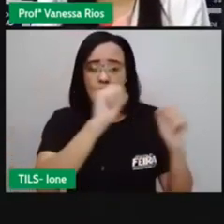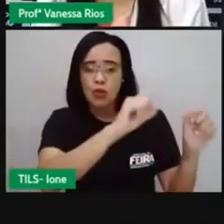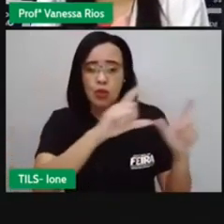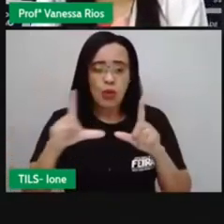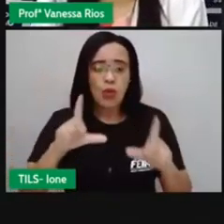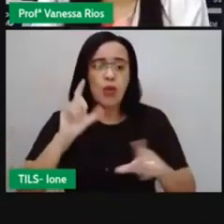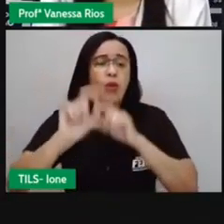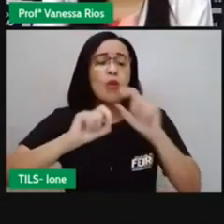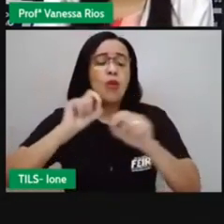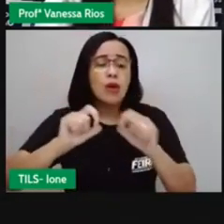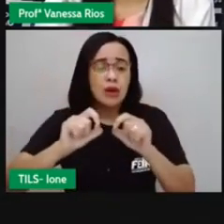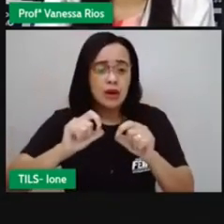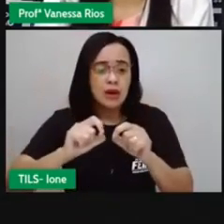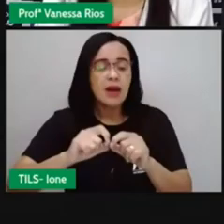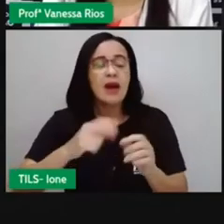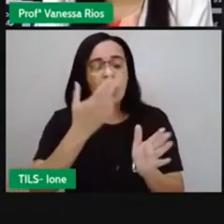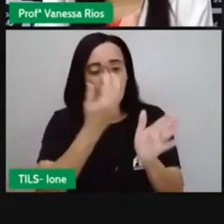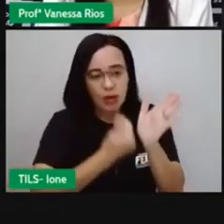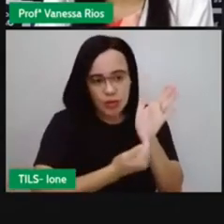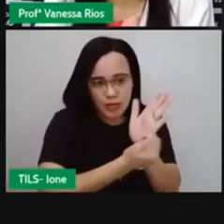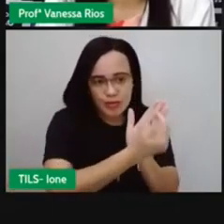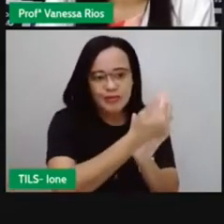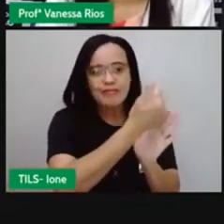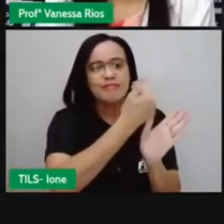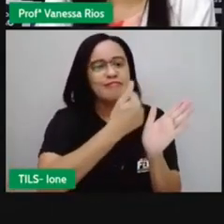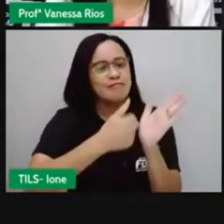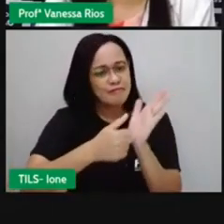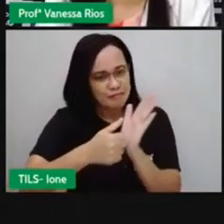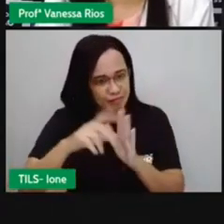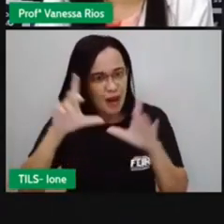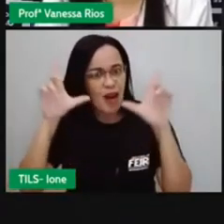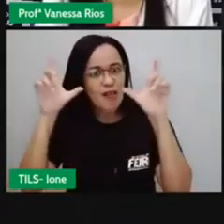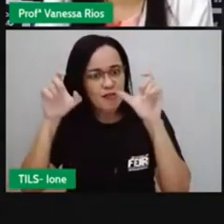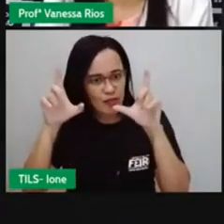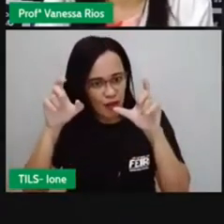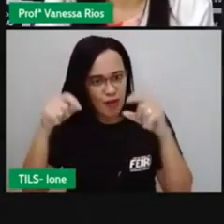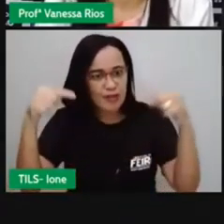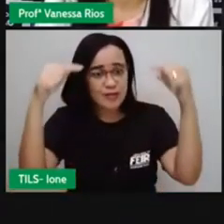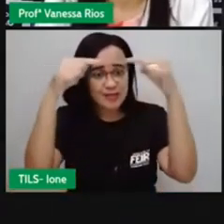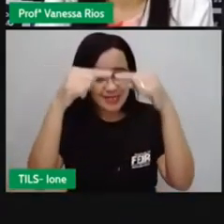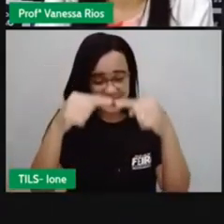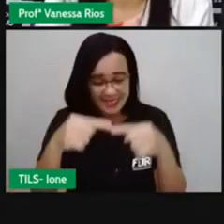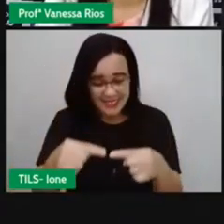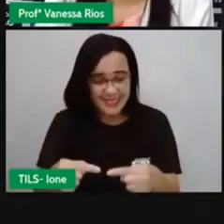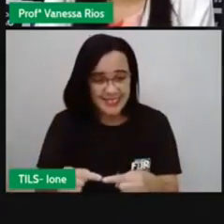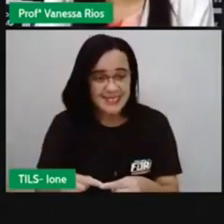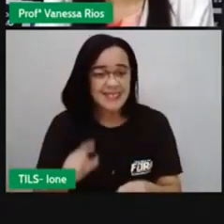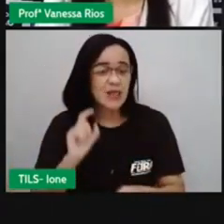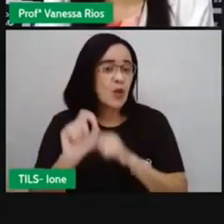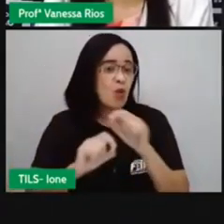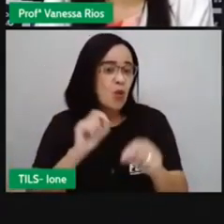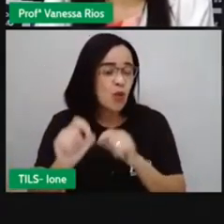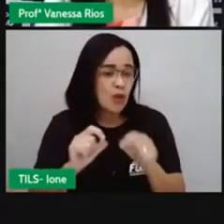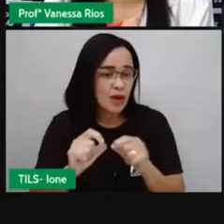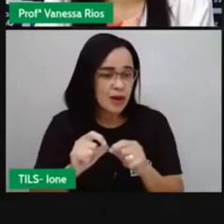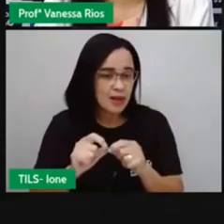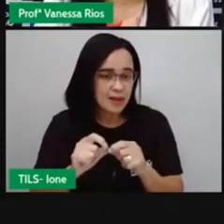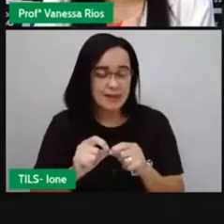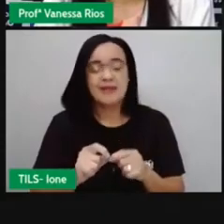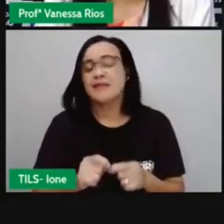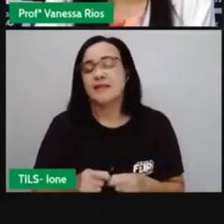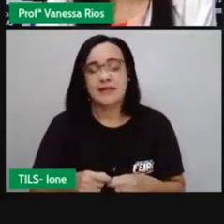imagens. E as imagens, os desenhos, estão relacionados aí com a linguagem não verbal.